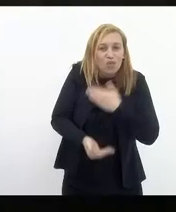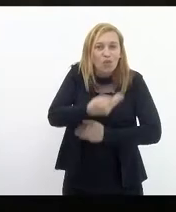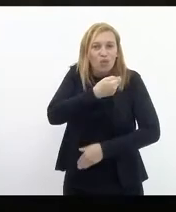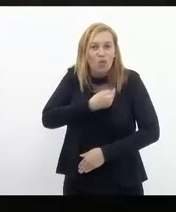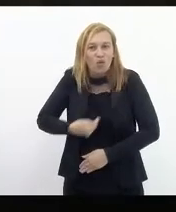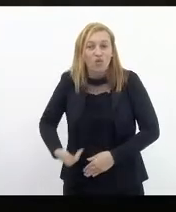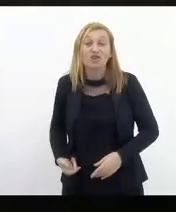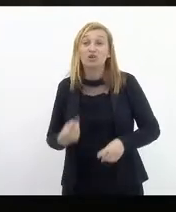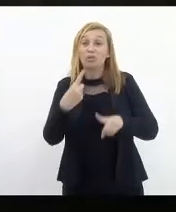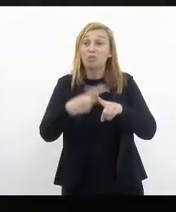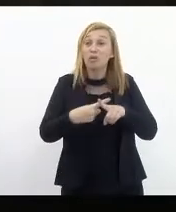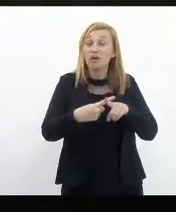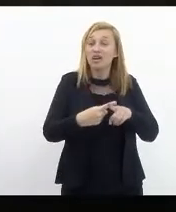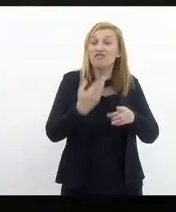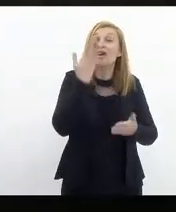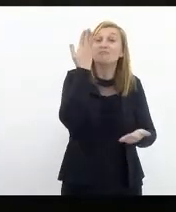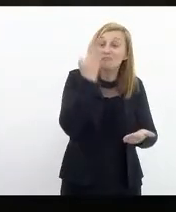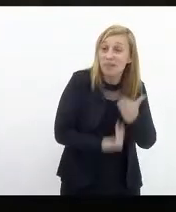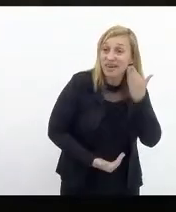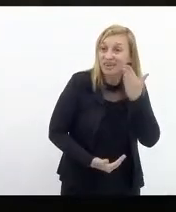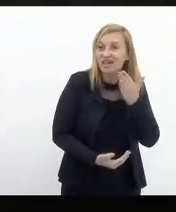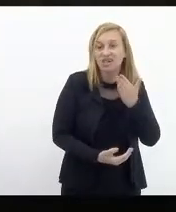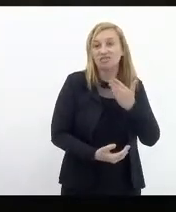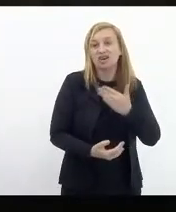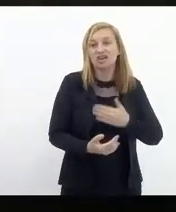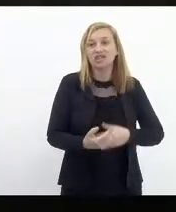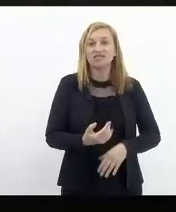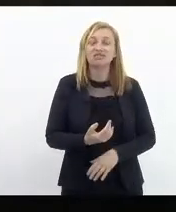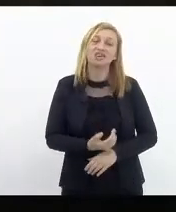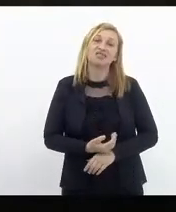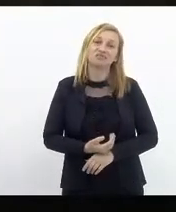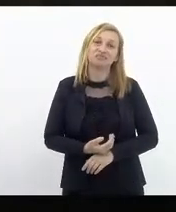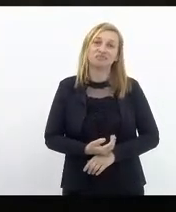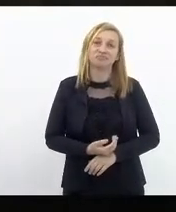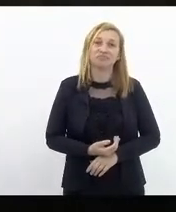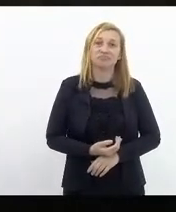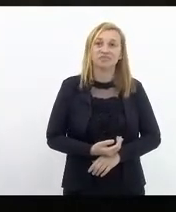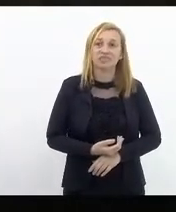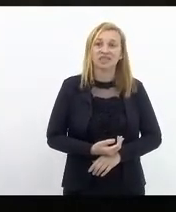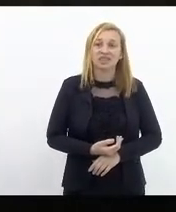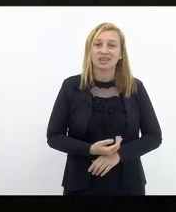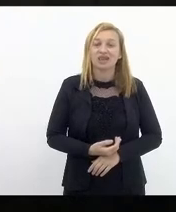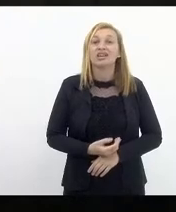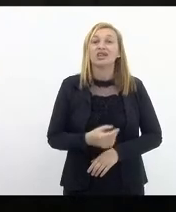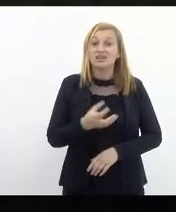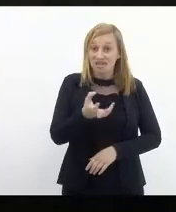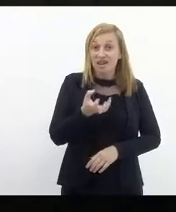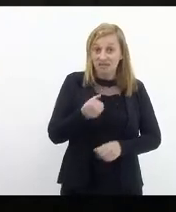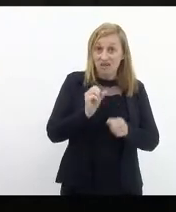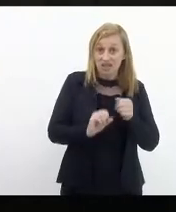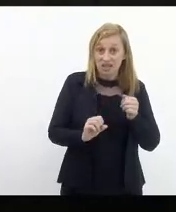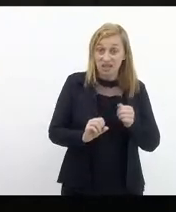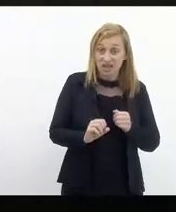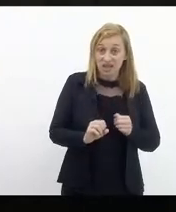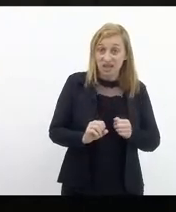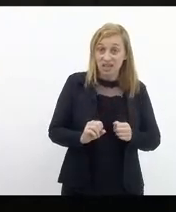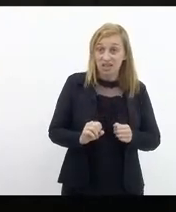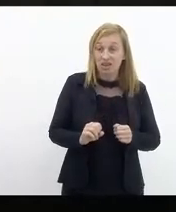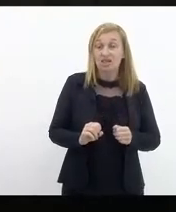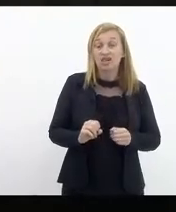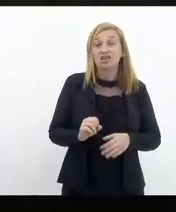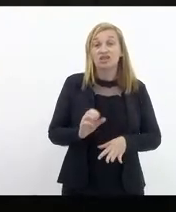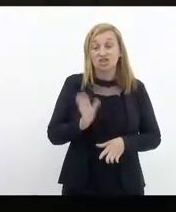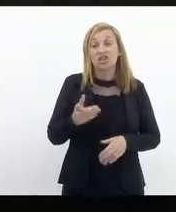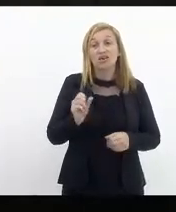porque vai sair derrotado nas urnas e vai fazer e quer fazer o que Trump fez